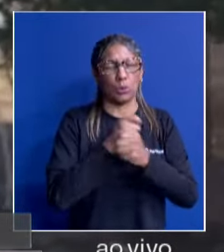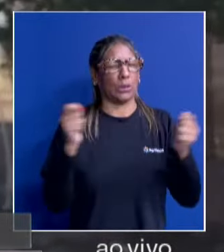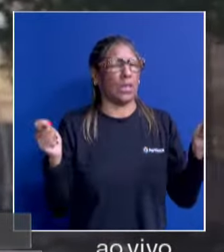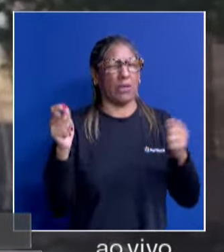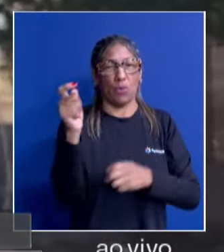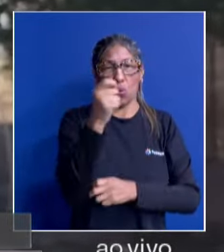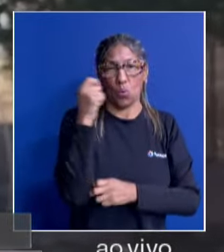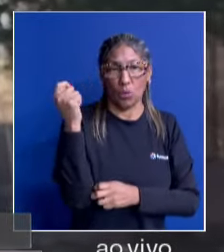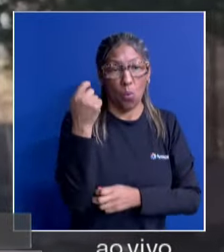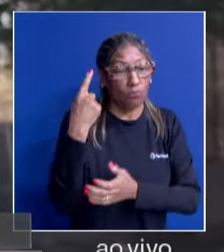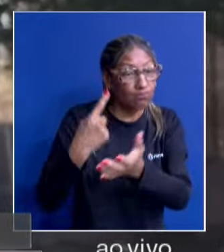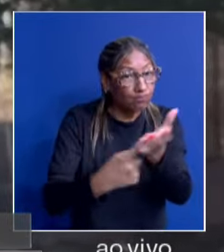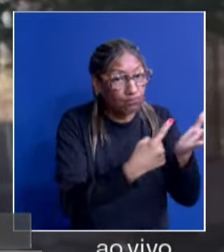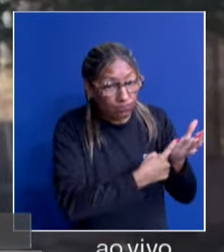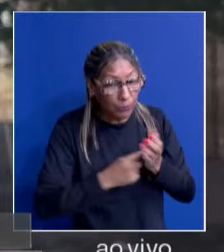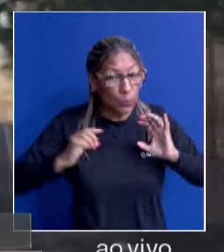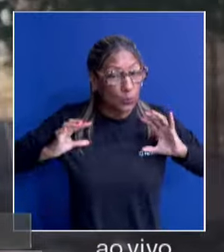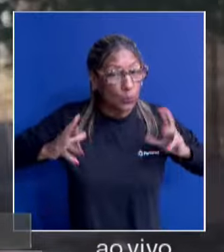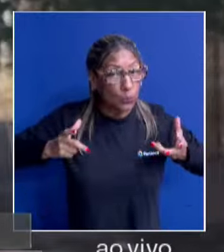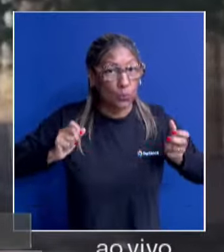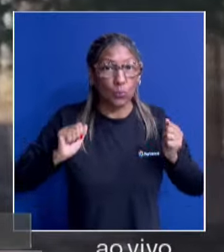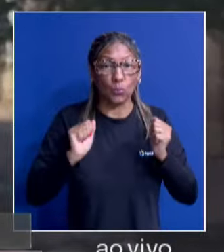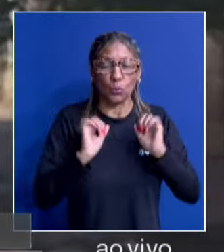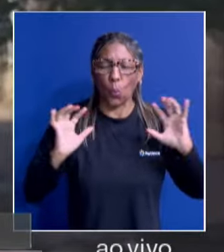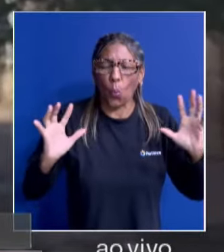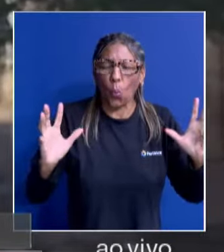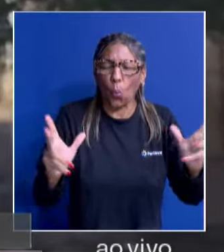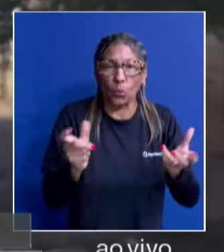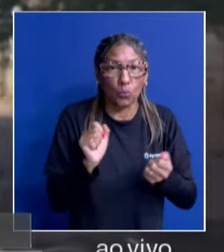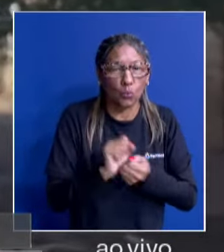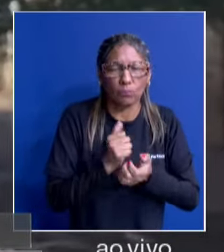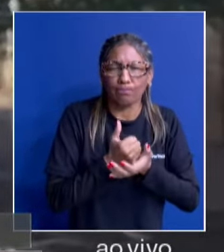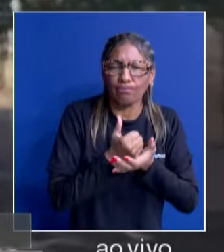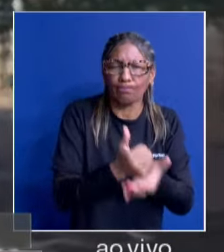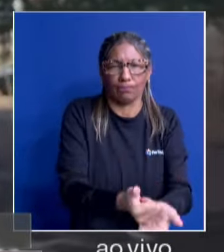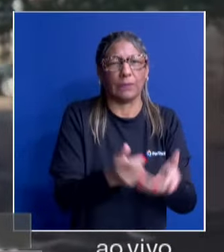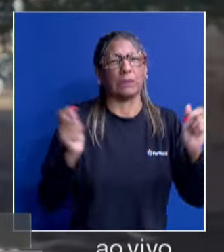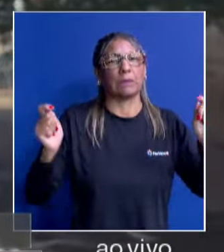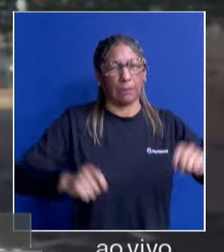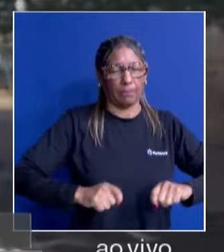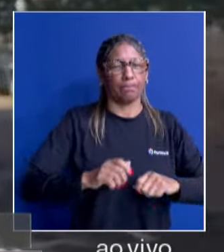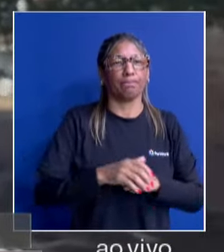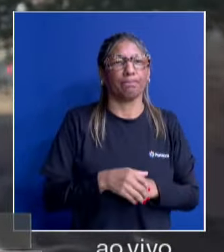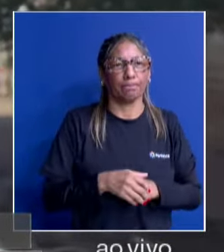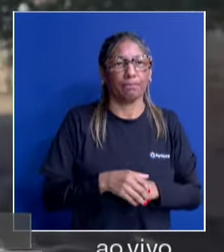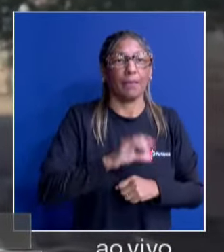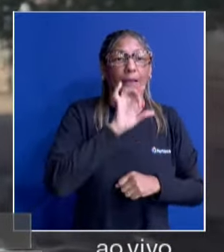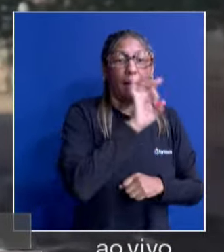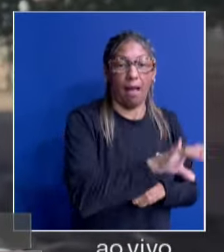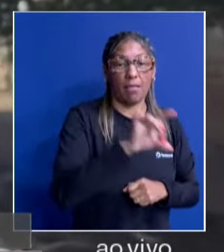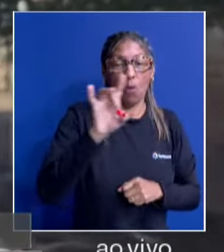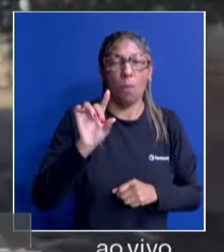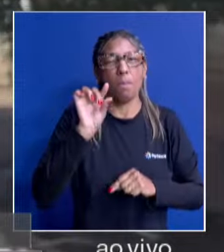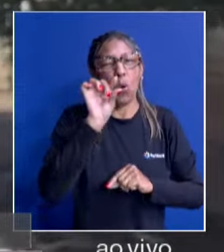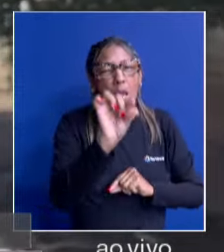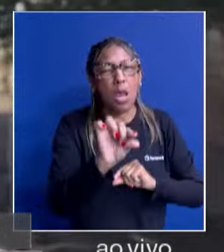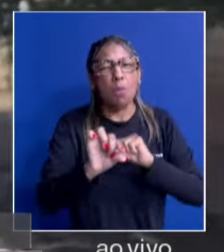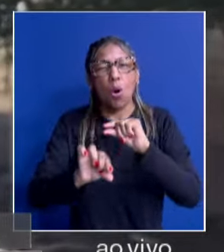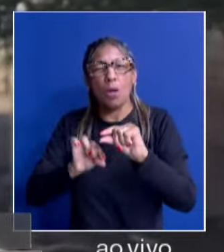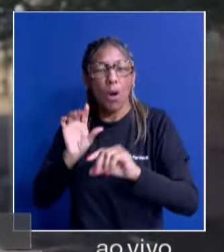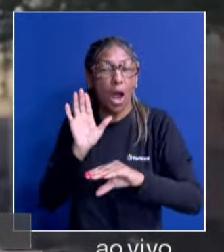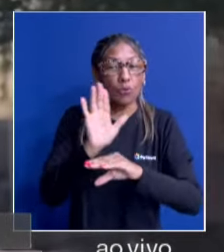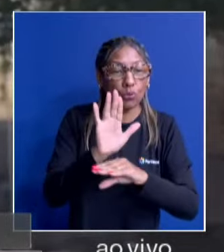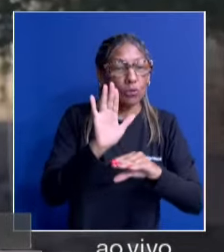cara, tem que ter todo mundo junto. Todo mundo junto, é isso que eu digo, assim, ó. Se cada um fizer um pouquinho, engrenar, funciona.